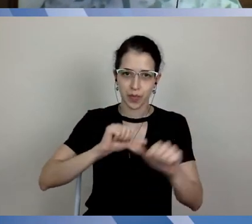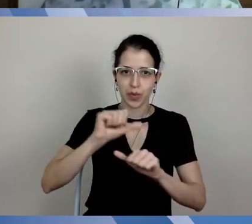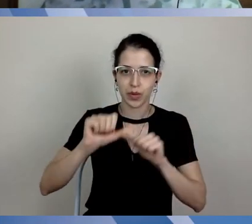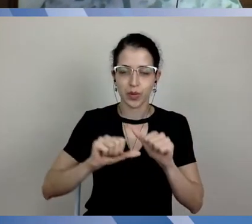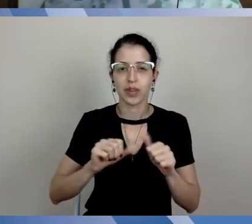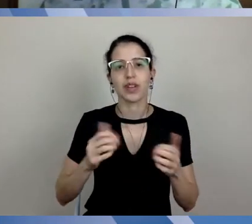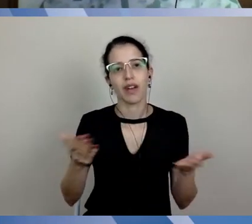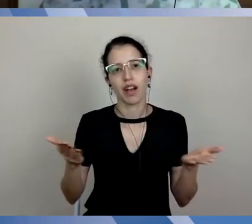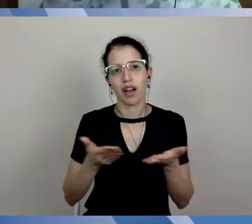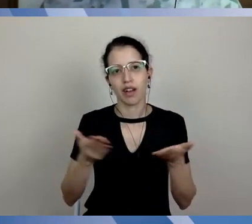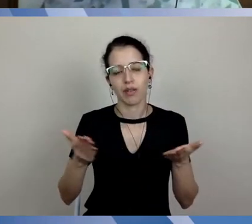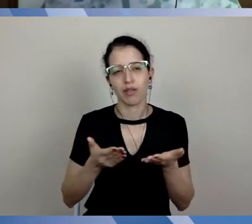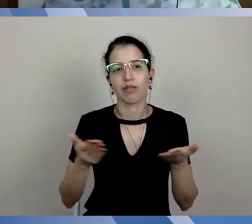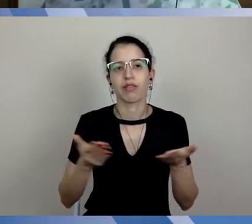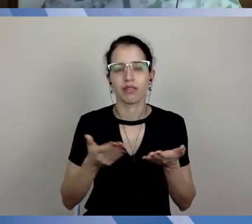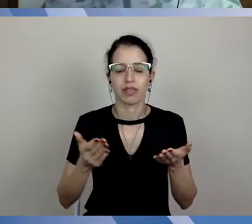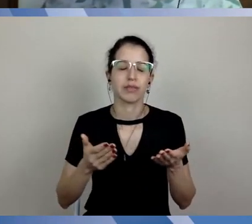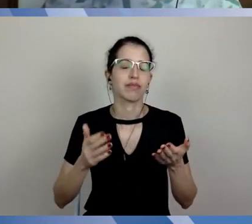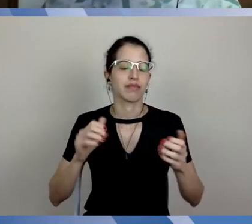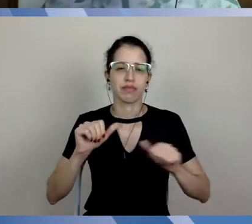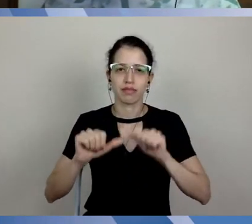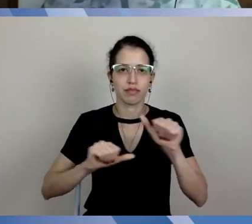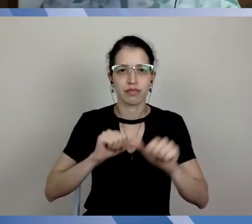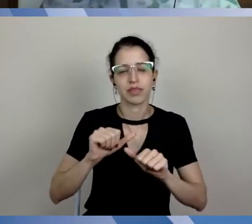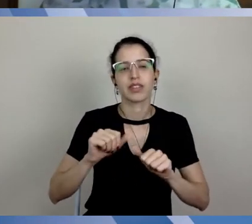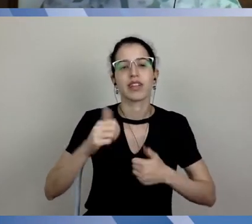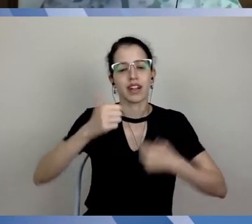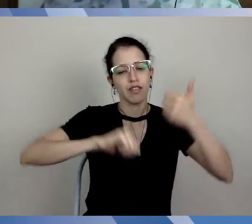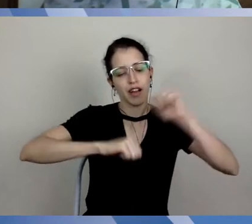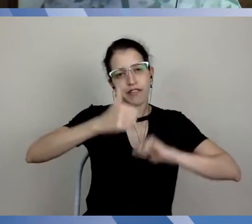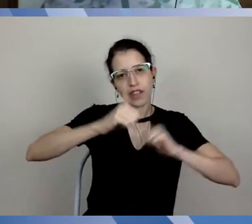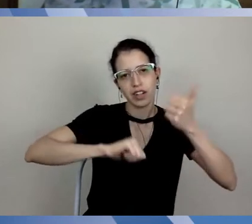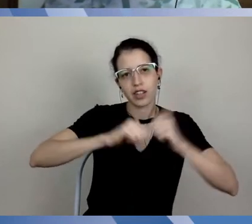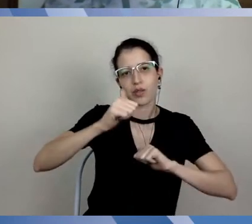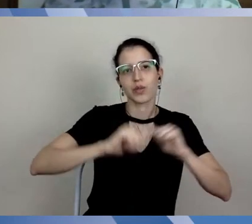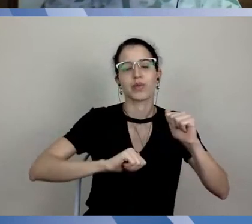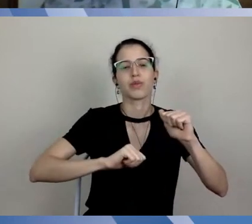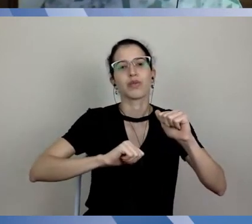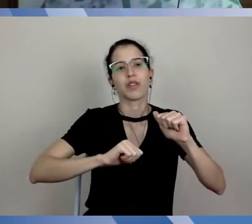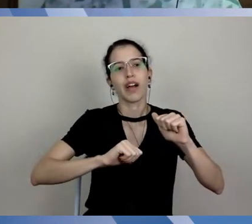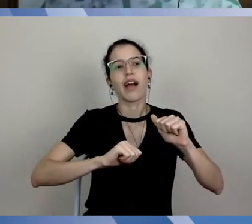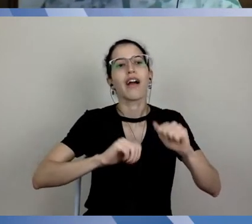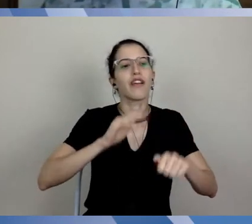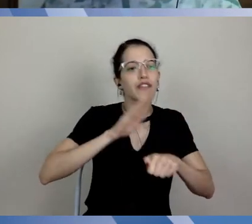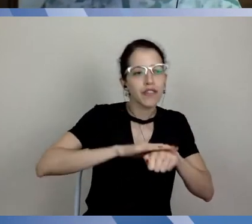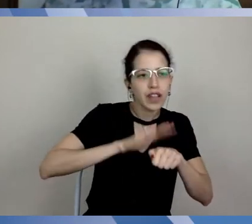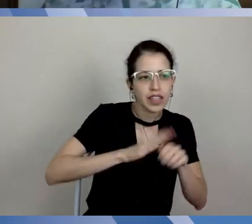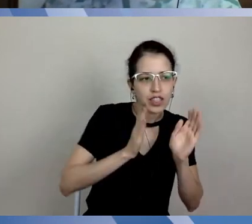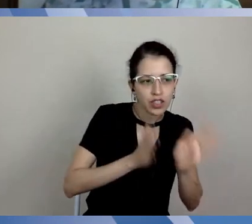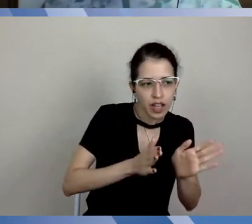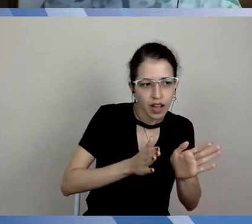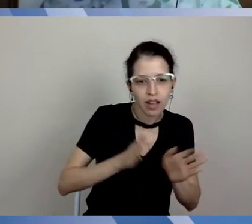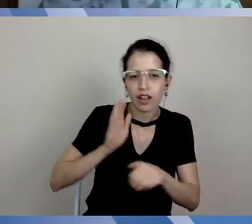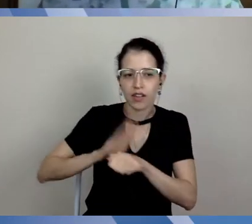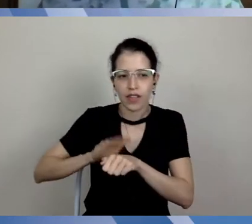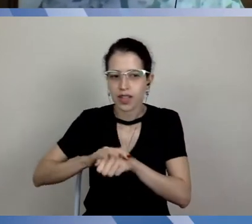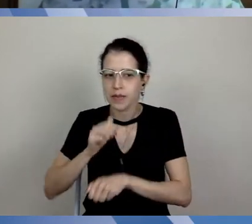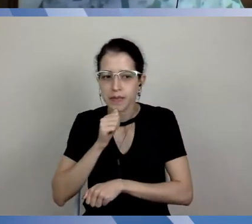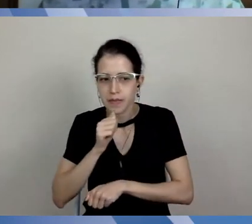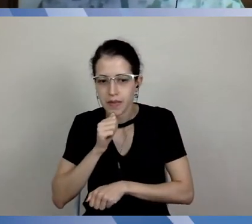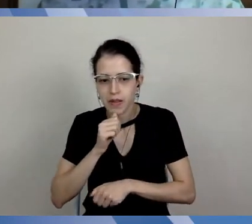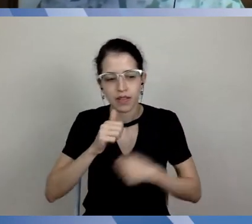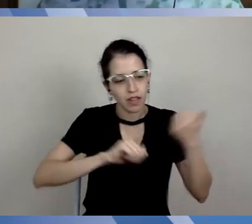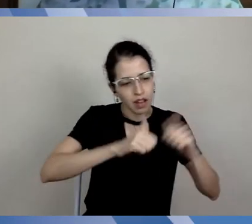pandemia a partir da avaliação do que já havia sido feito, do que não havia sido feito, então, a informação correta para quem estava perguntando ali no chat,